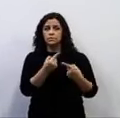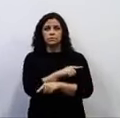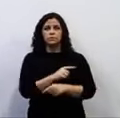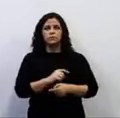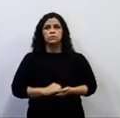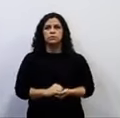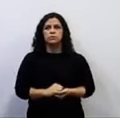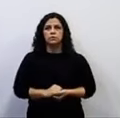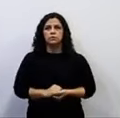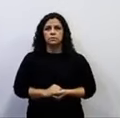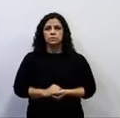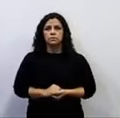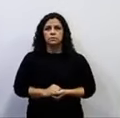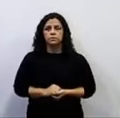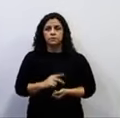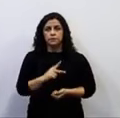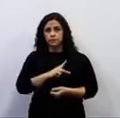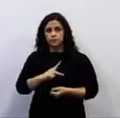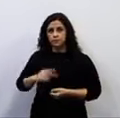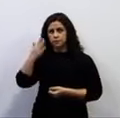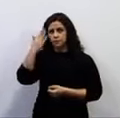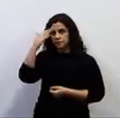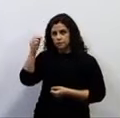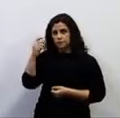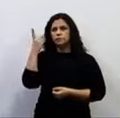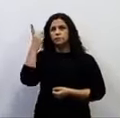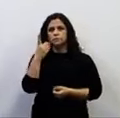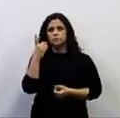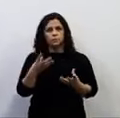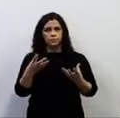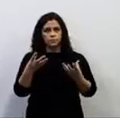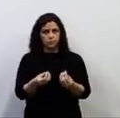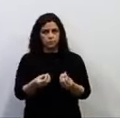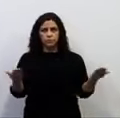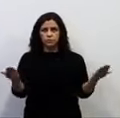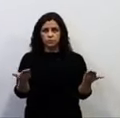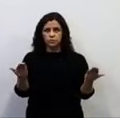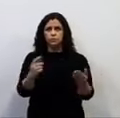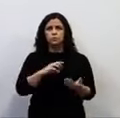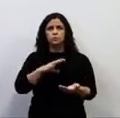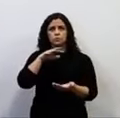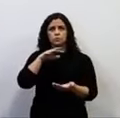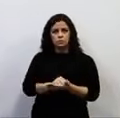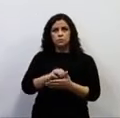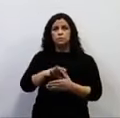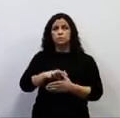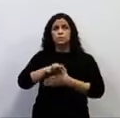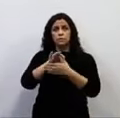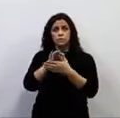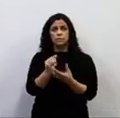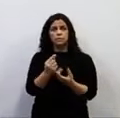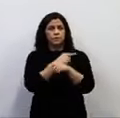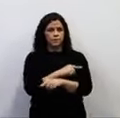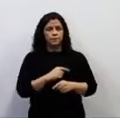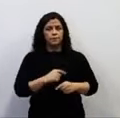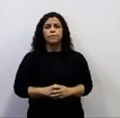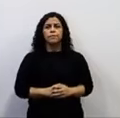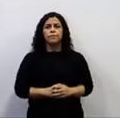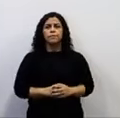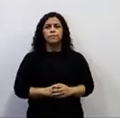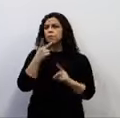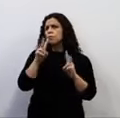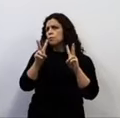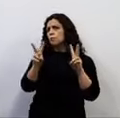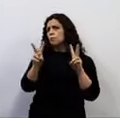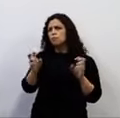Presidente Traiano, demais deputados e deputadas, escrevo hoje no horário da liderança da oposição, para tratar de um tema aqui já colocado